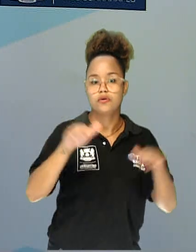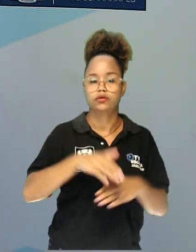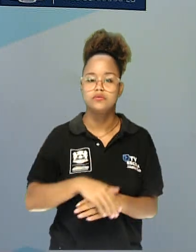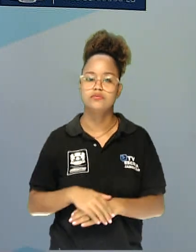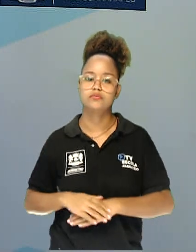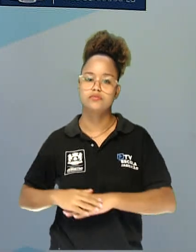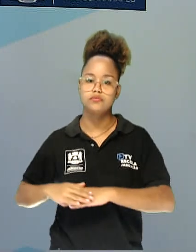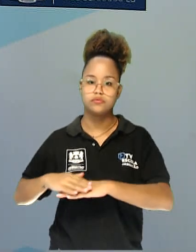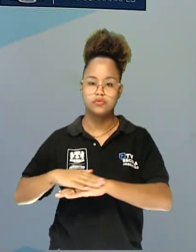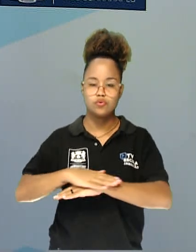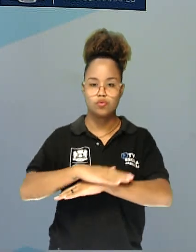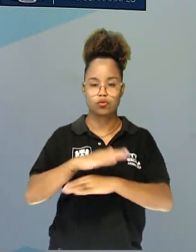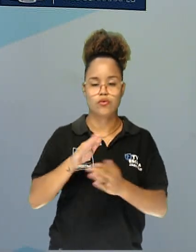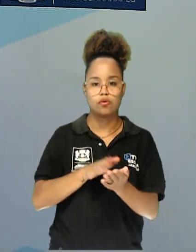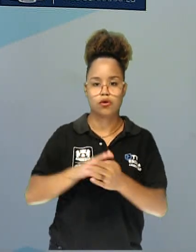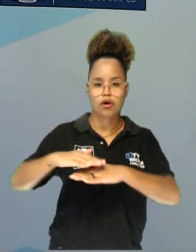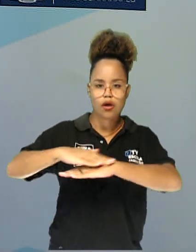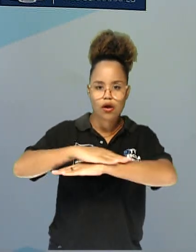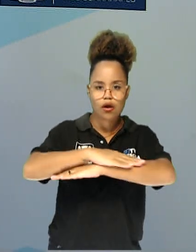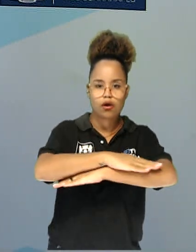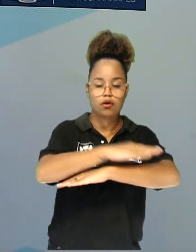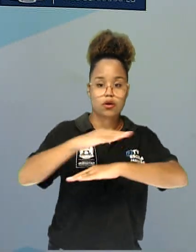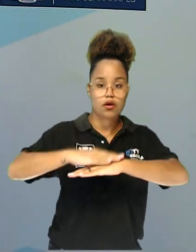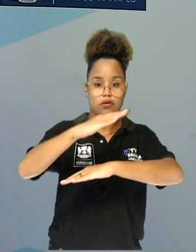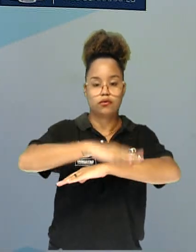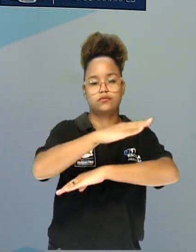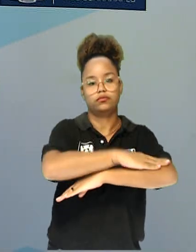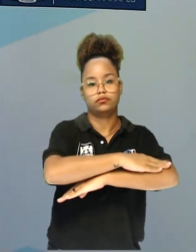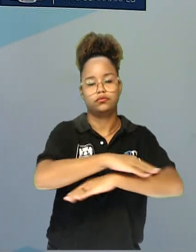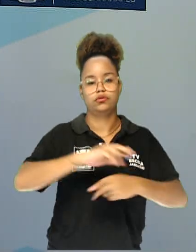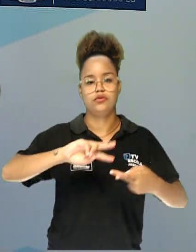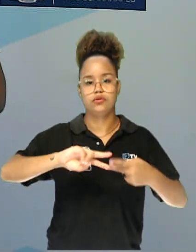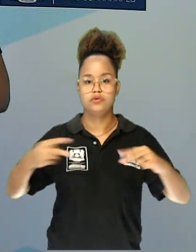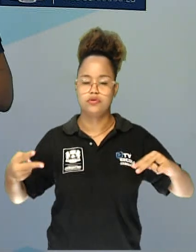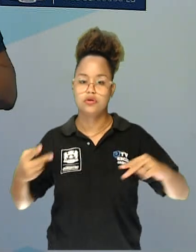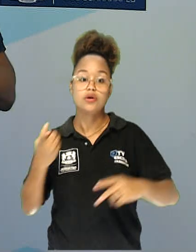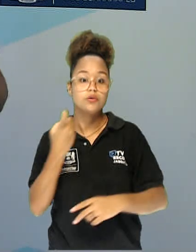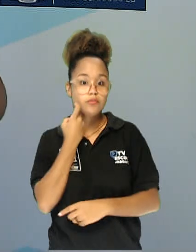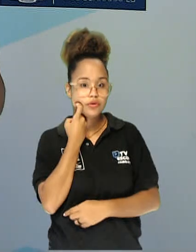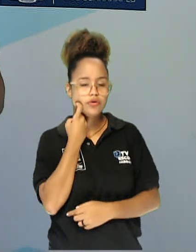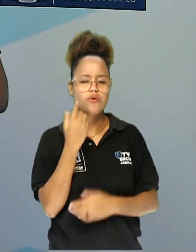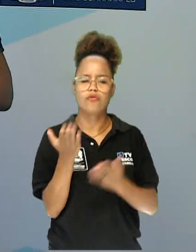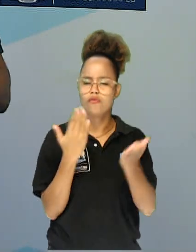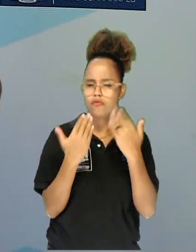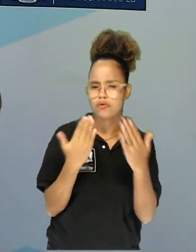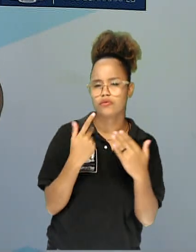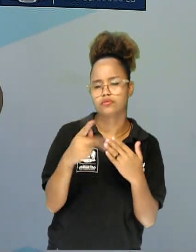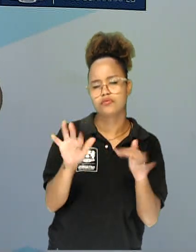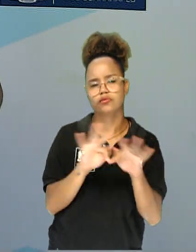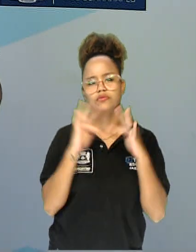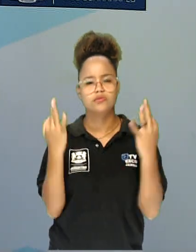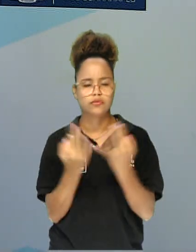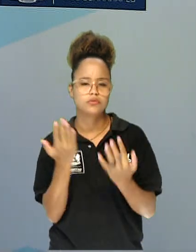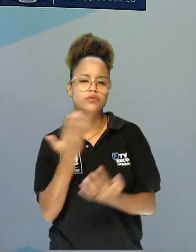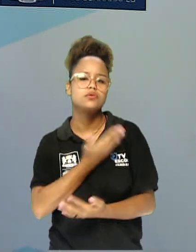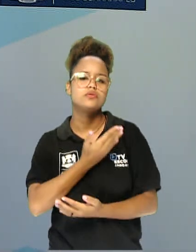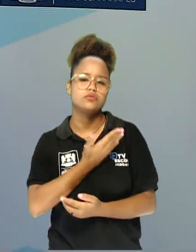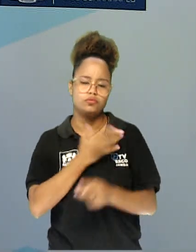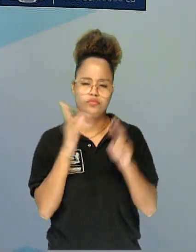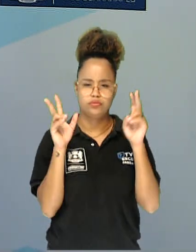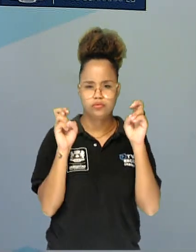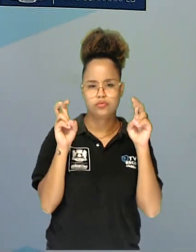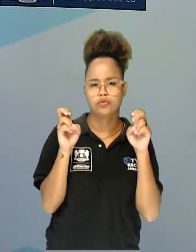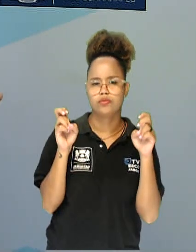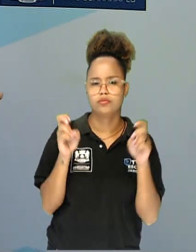répteis, anfíbios e peixes, tá bom? Converse com a sua família, com colegas, sobre as